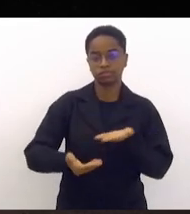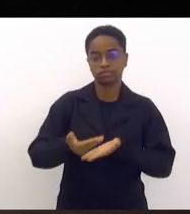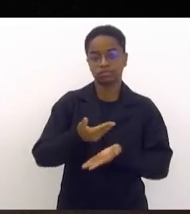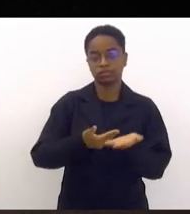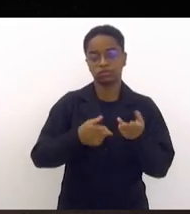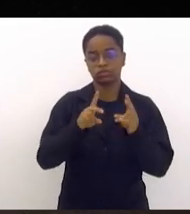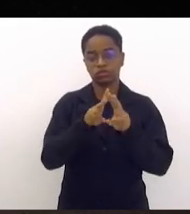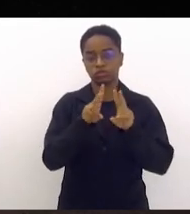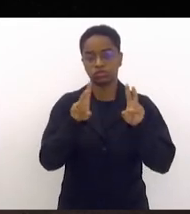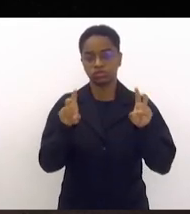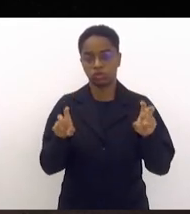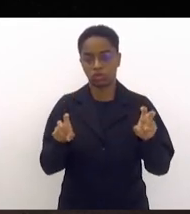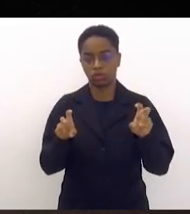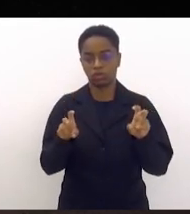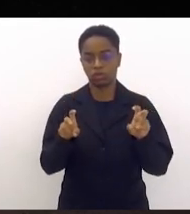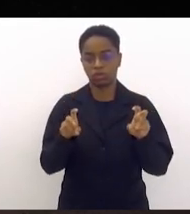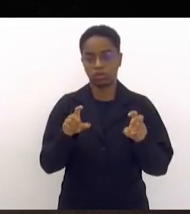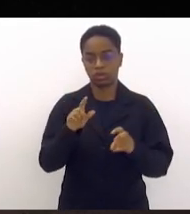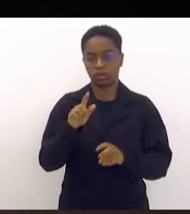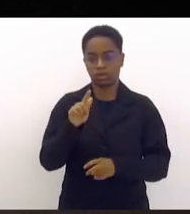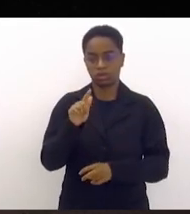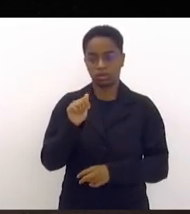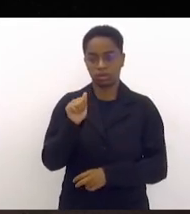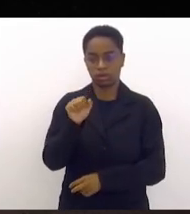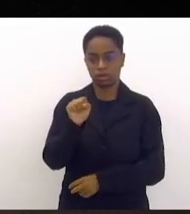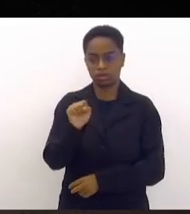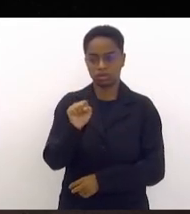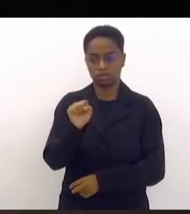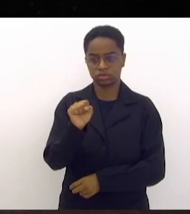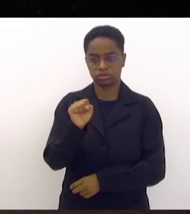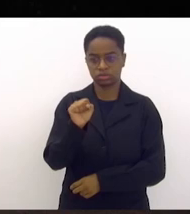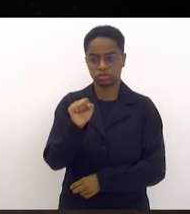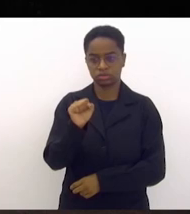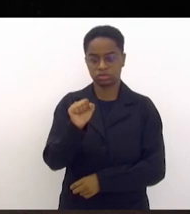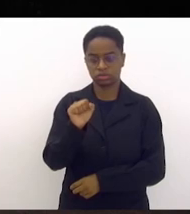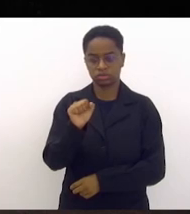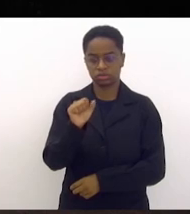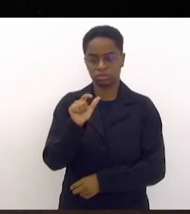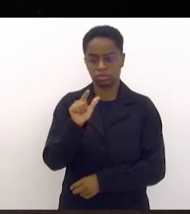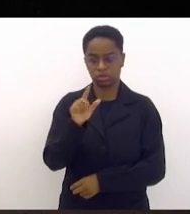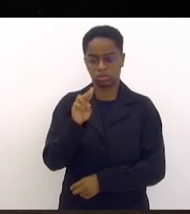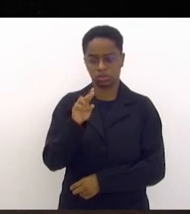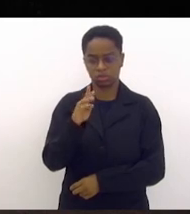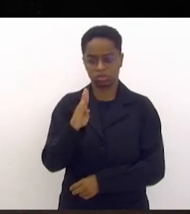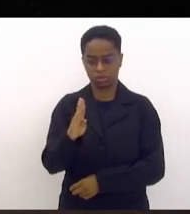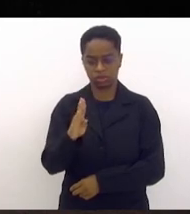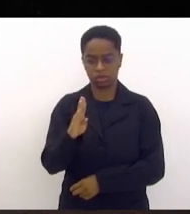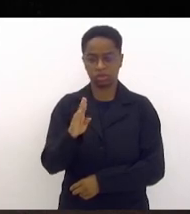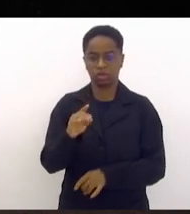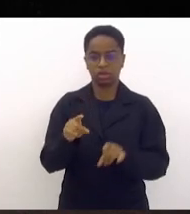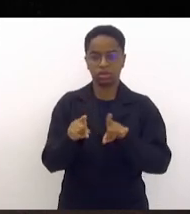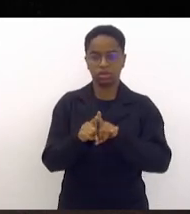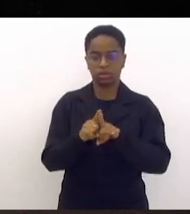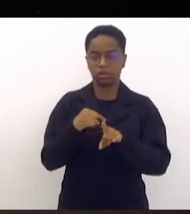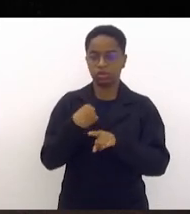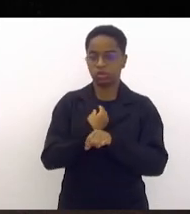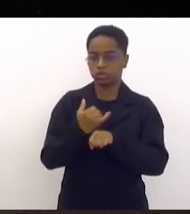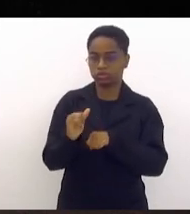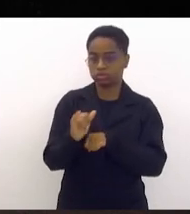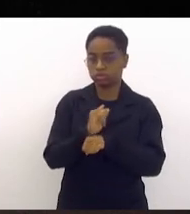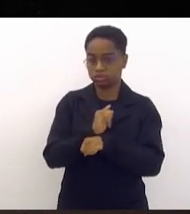sobre o gás-lube, que é a nossa refinaria e a nossa estratégia